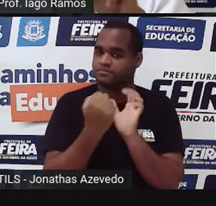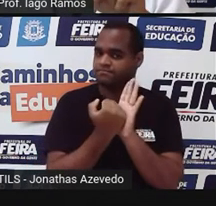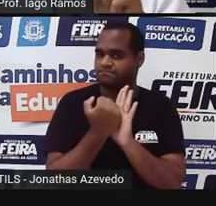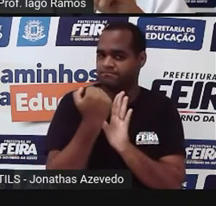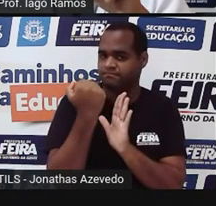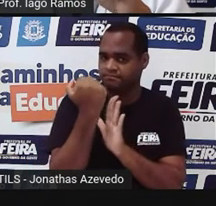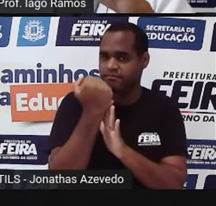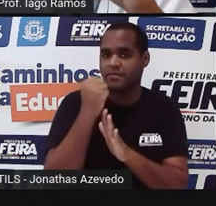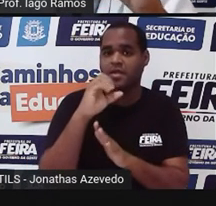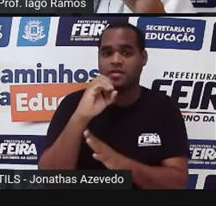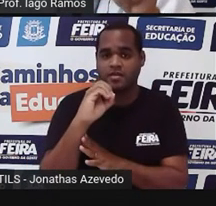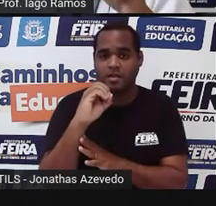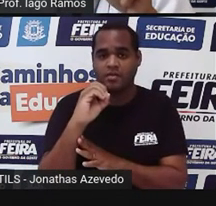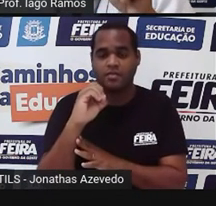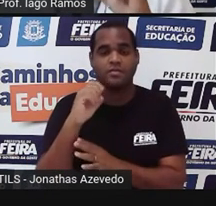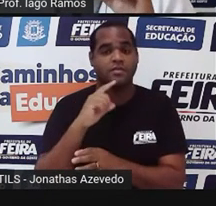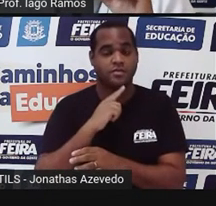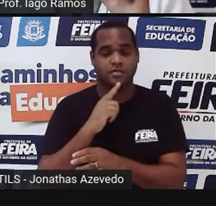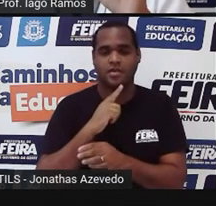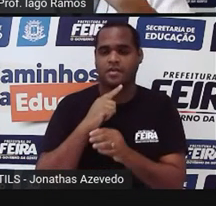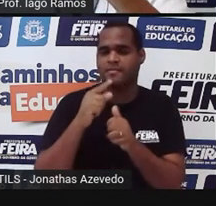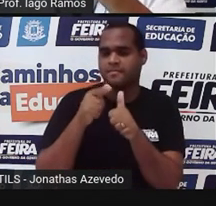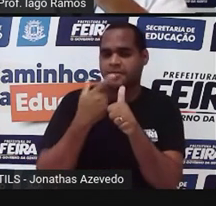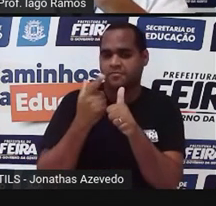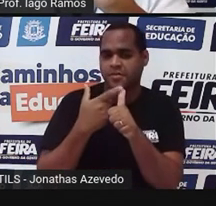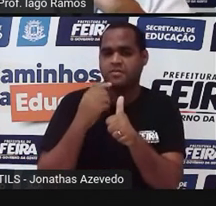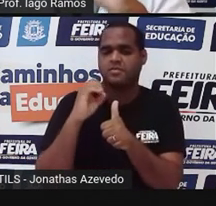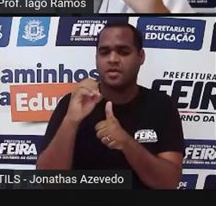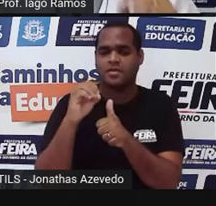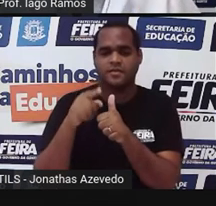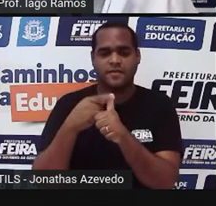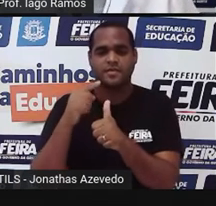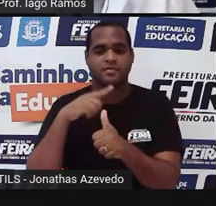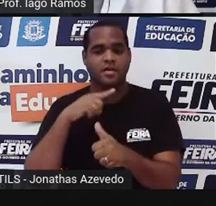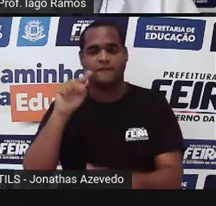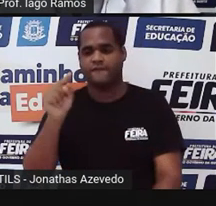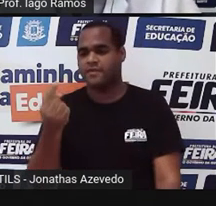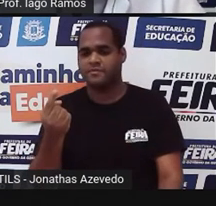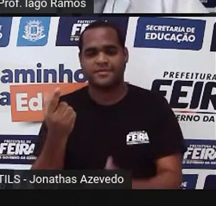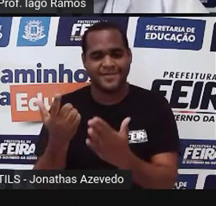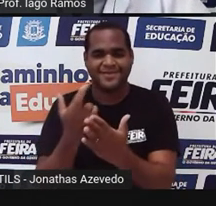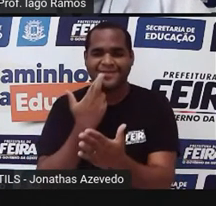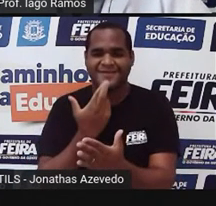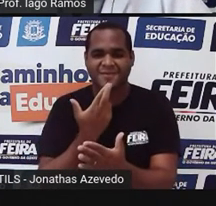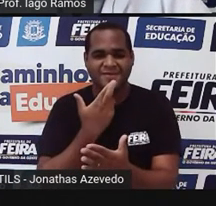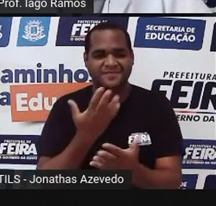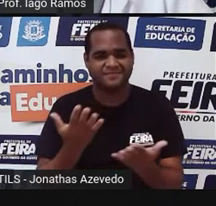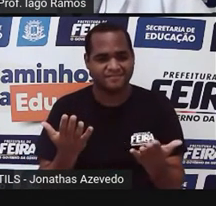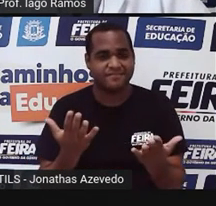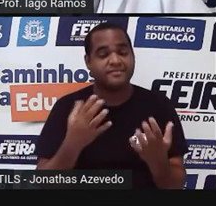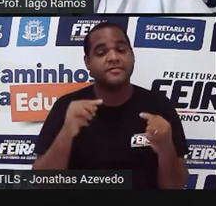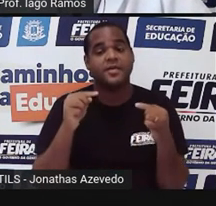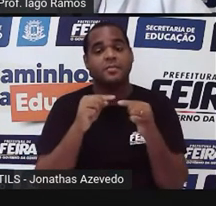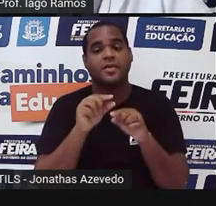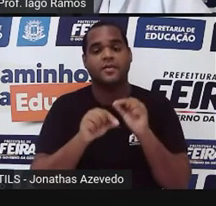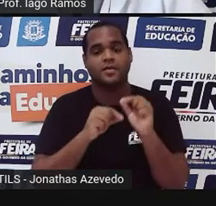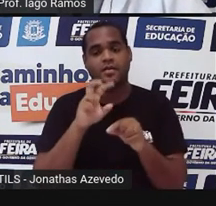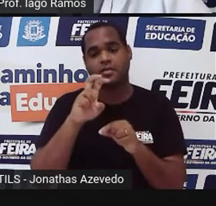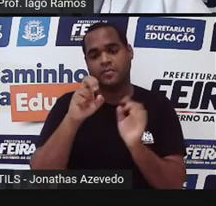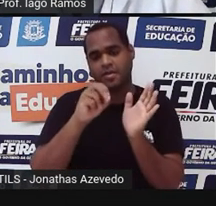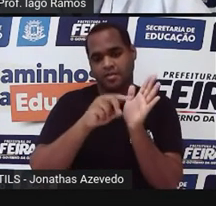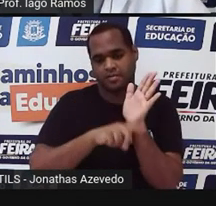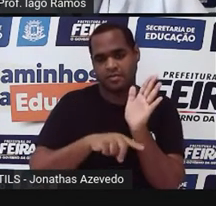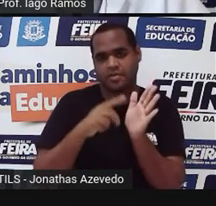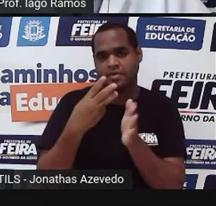um 0 ali no resto. E esse primeiro 0 que acrescenta, aparece uma vírgula lá no resultado. E aí ficou 50